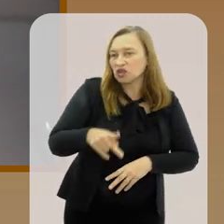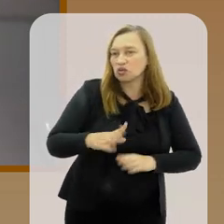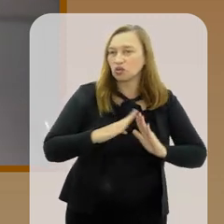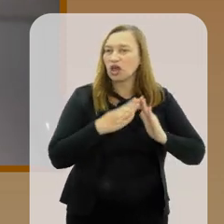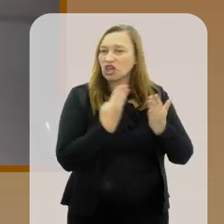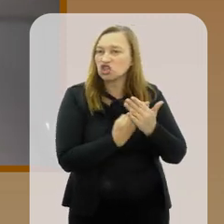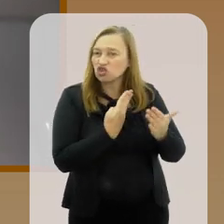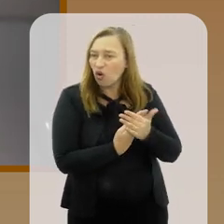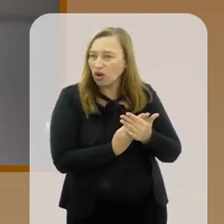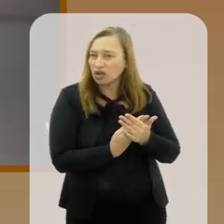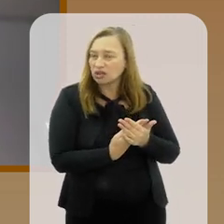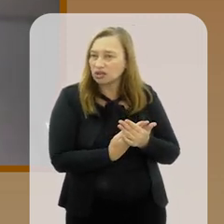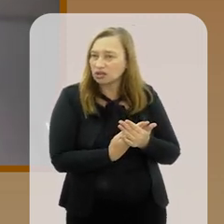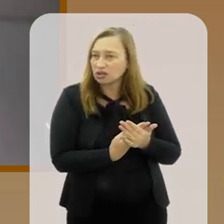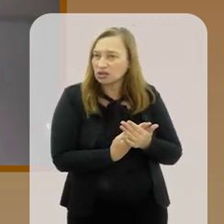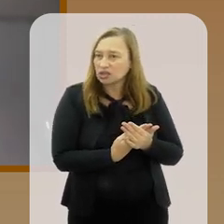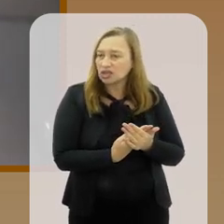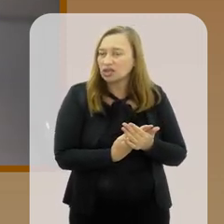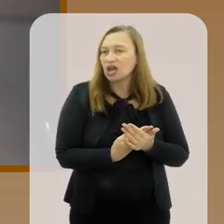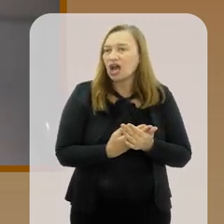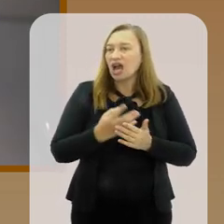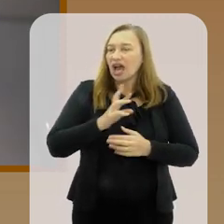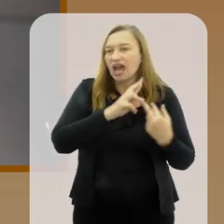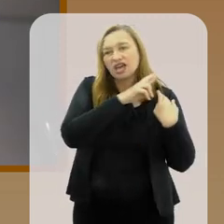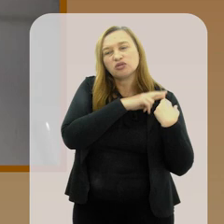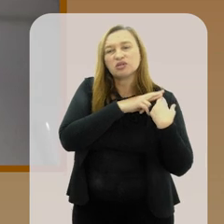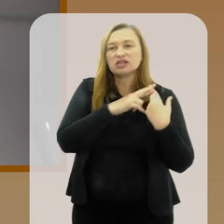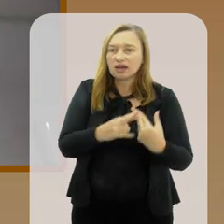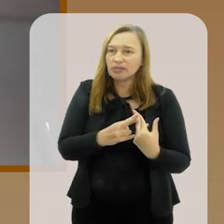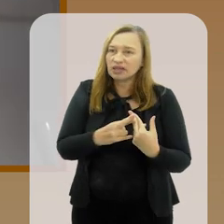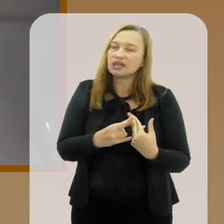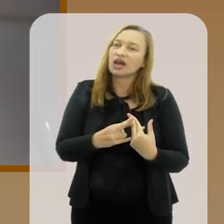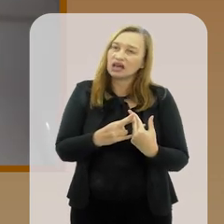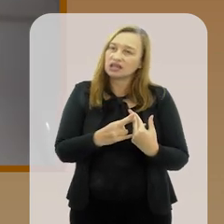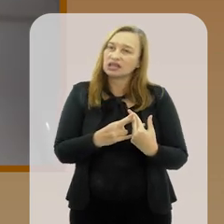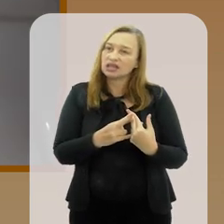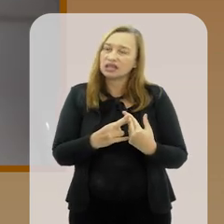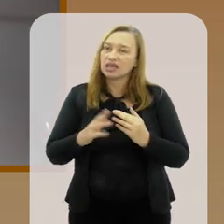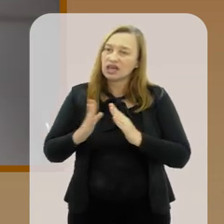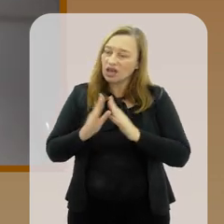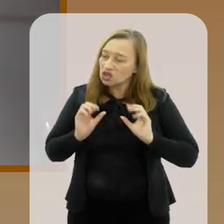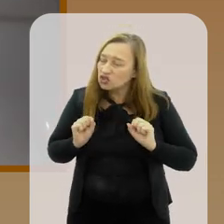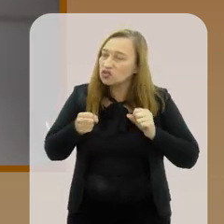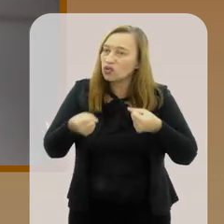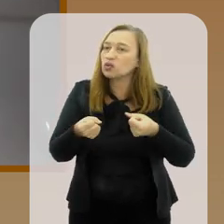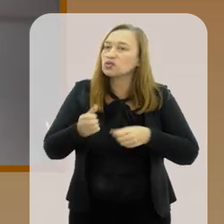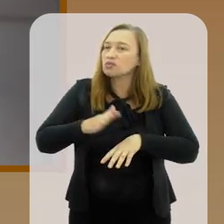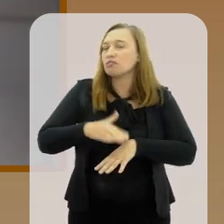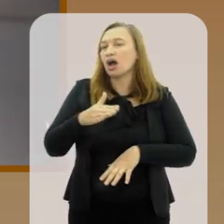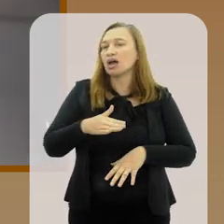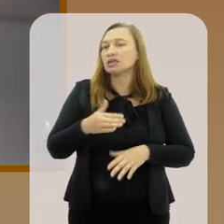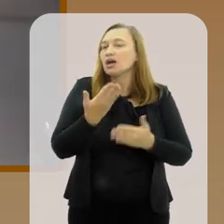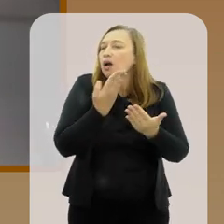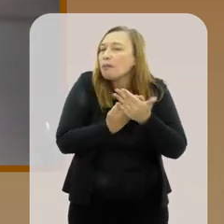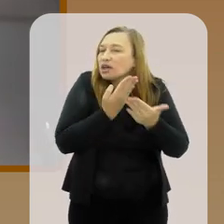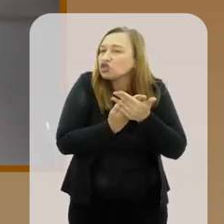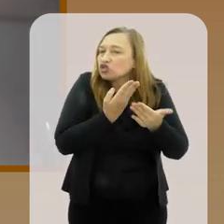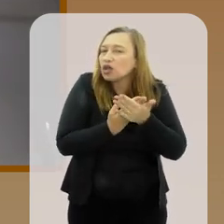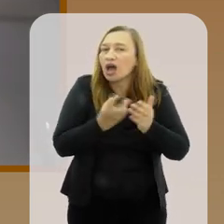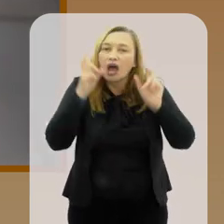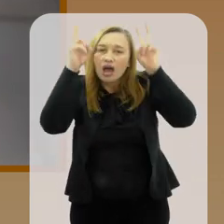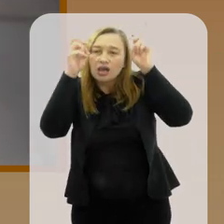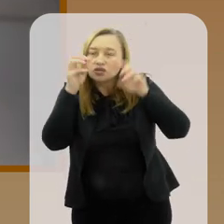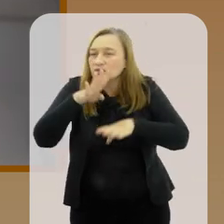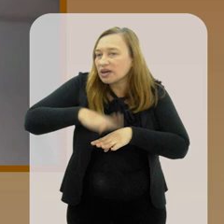muito da maneira como a matemática vai ser feita como as pessoas vão se dispor a se... a colocar mais esforço ou menos